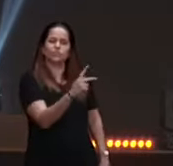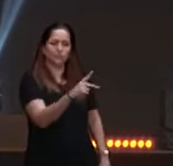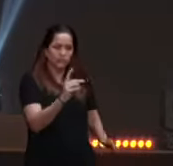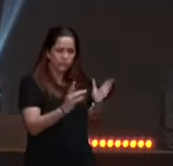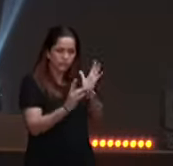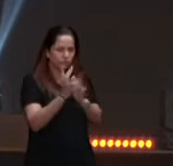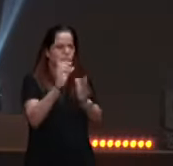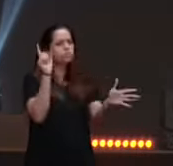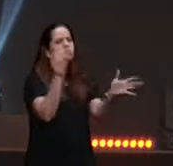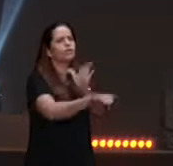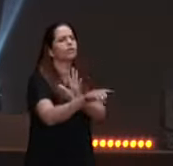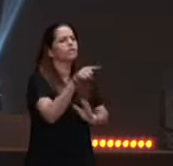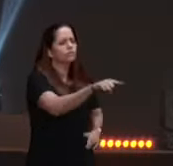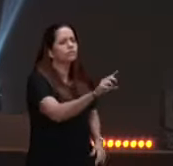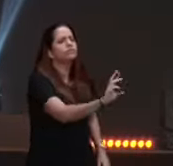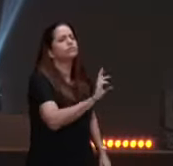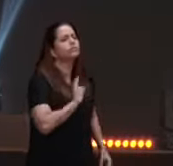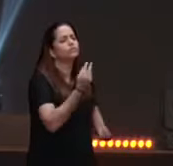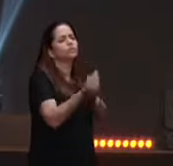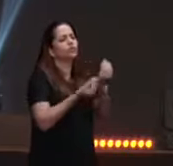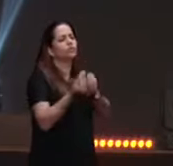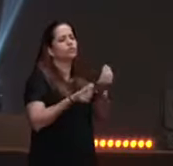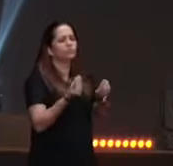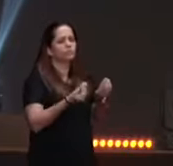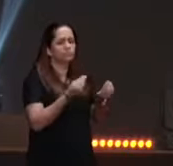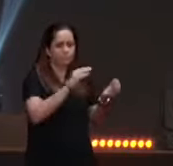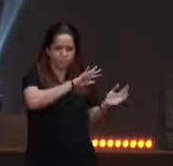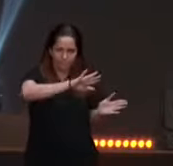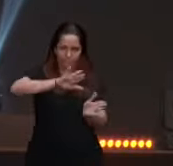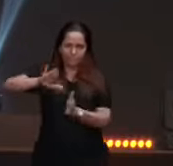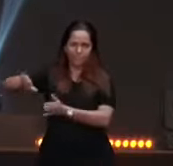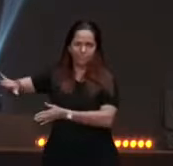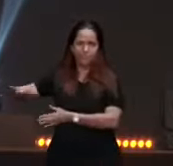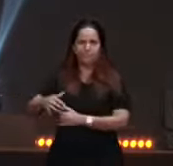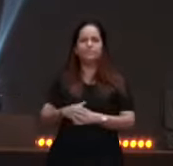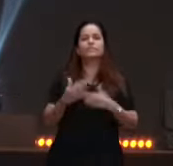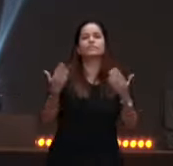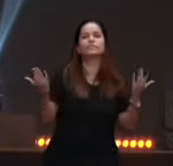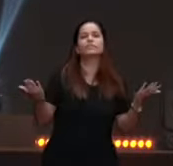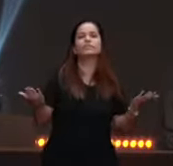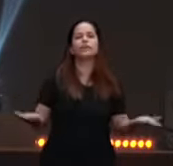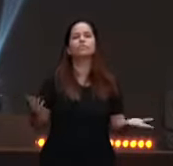bem, o que é tomar posição? esse texto resolve, a nossa questão,